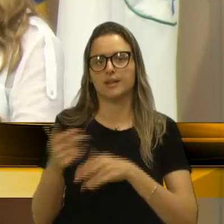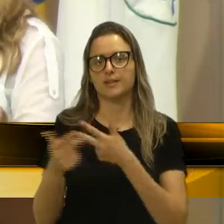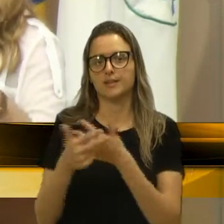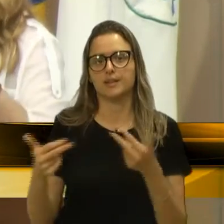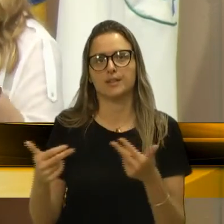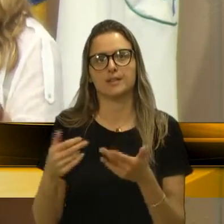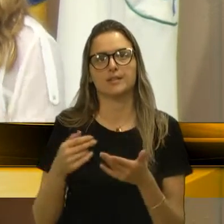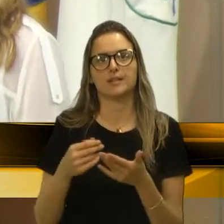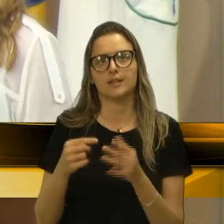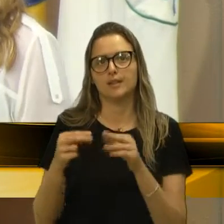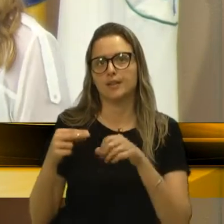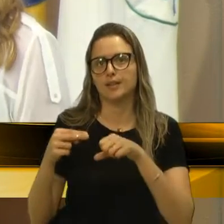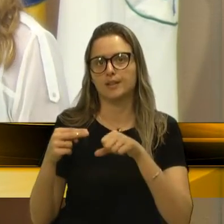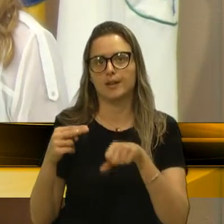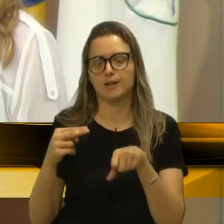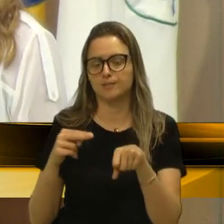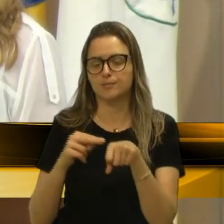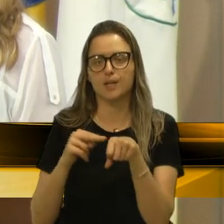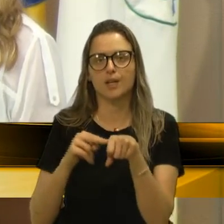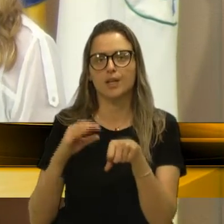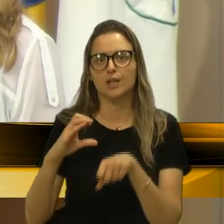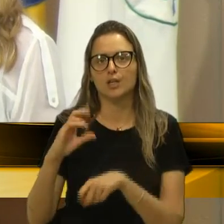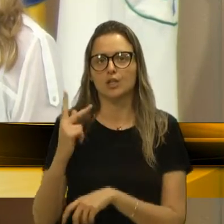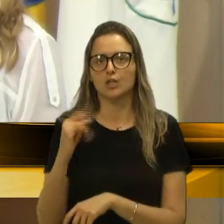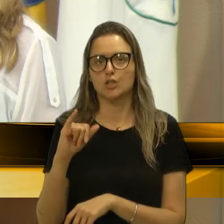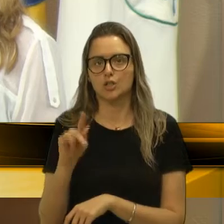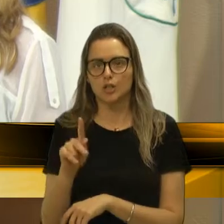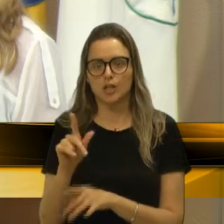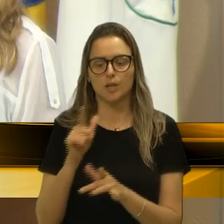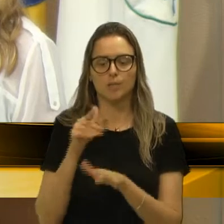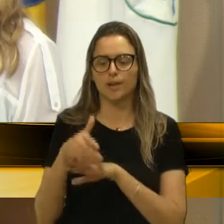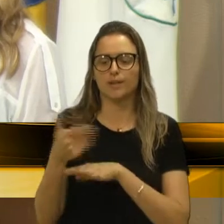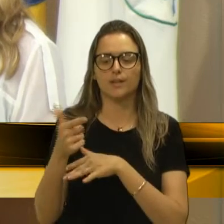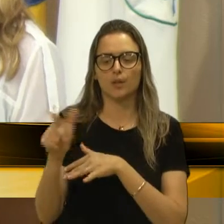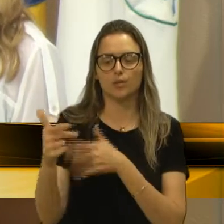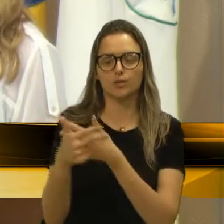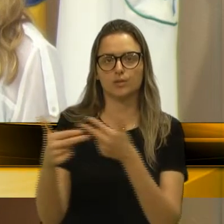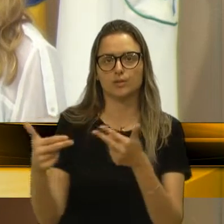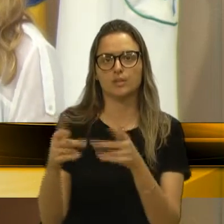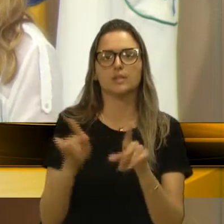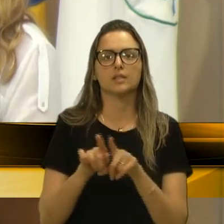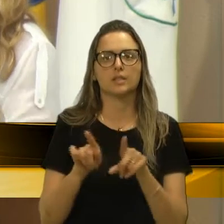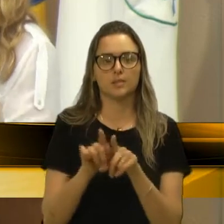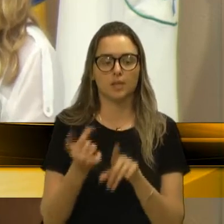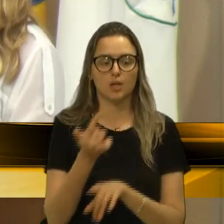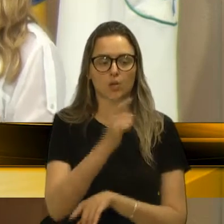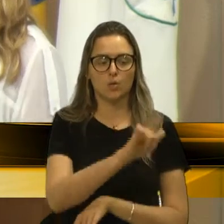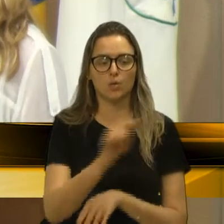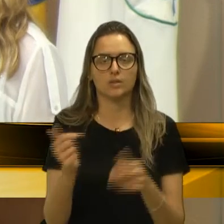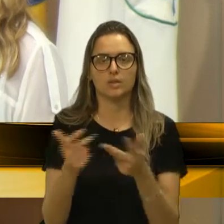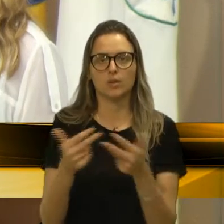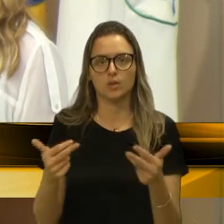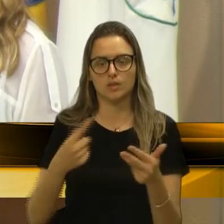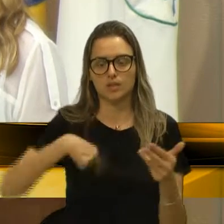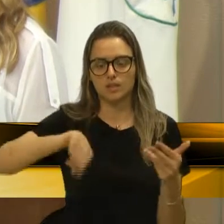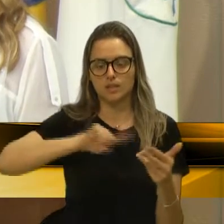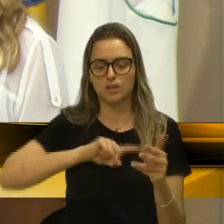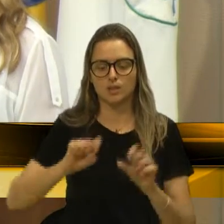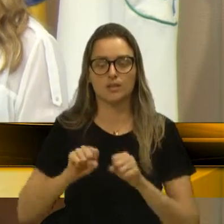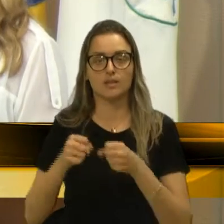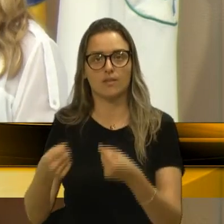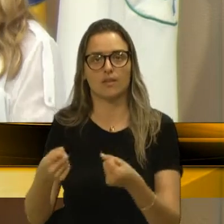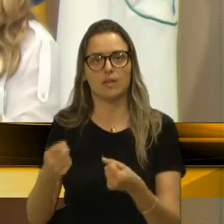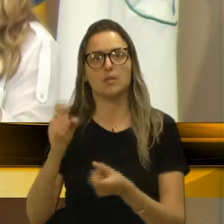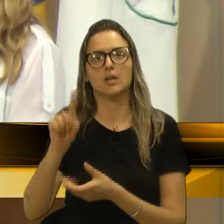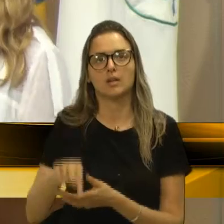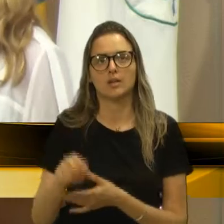entra chip, entra outras coisas. E, além disso, uma parte muito importante que eu sei que todos nós defendemos, que